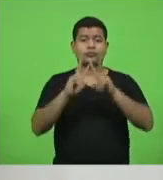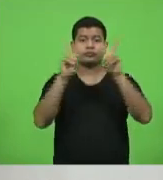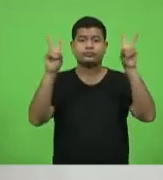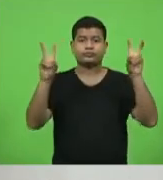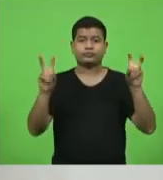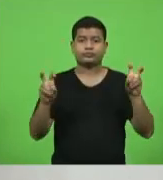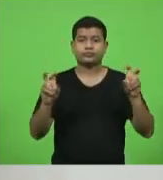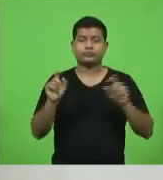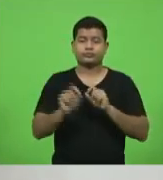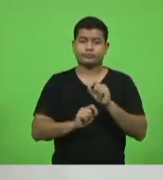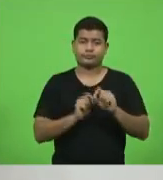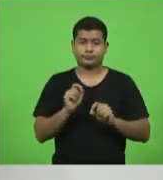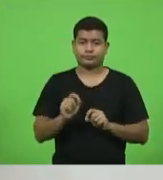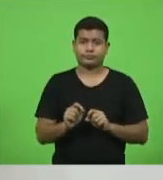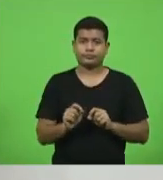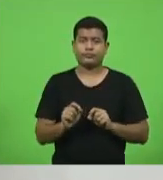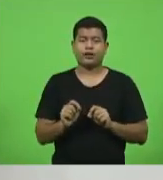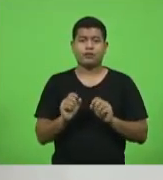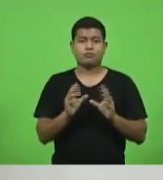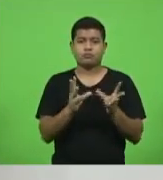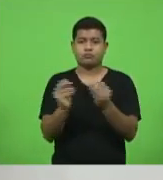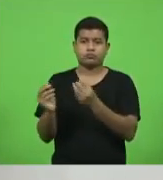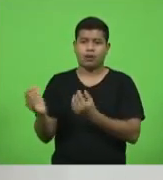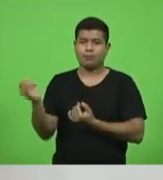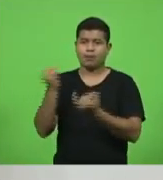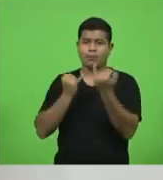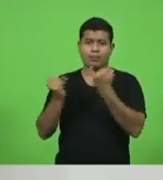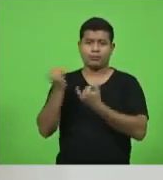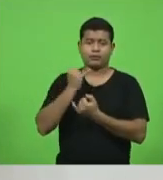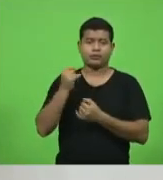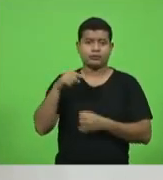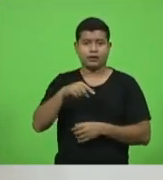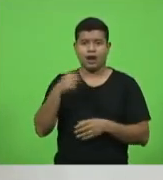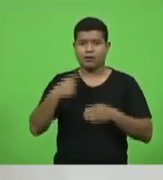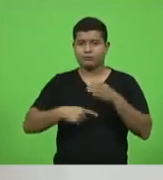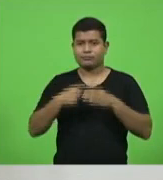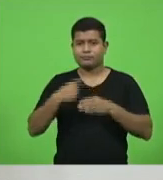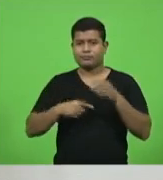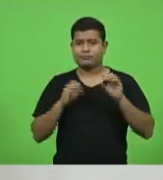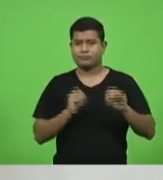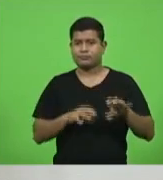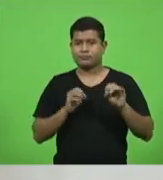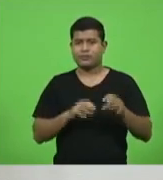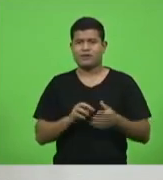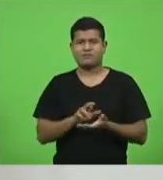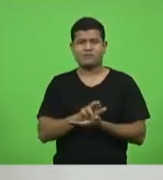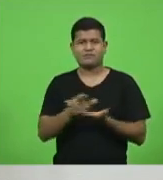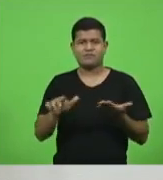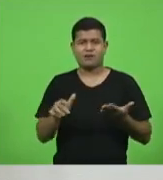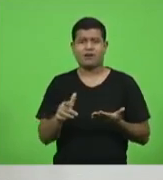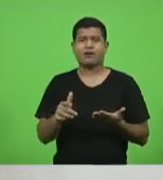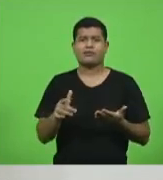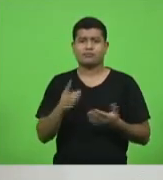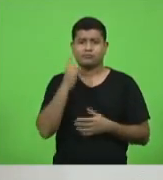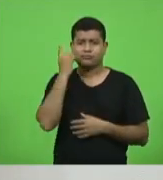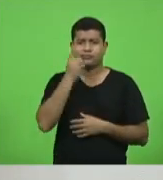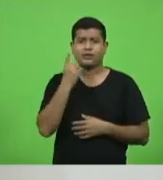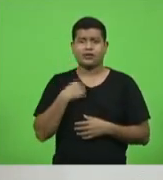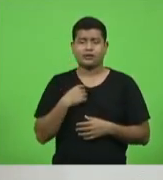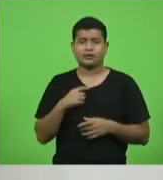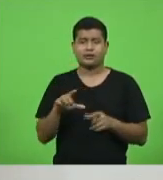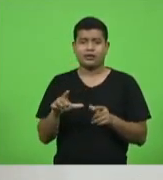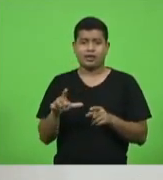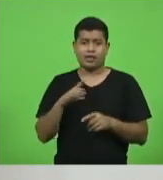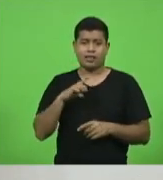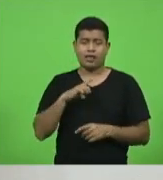que tem nos chegado na Comissão de Educação. Vários deputados têm me abordado sobre a situação das obras